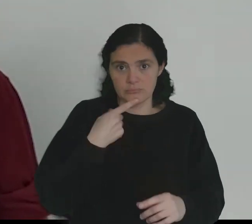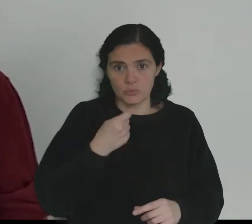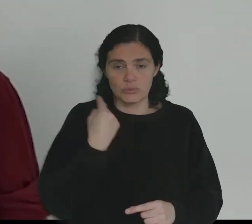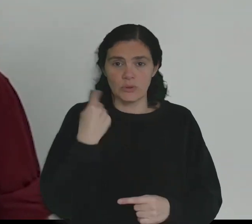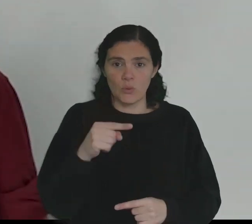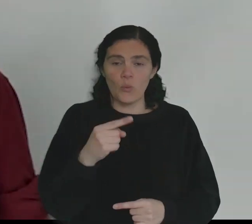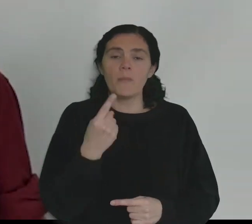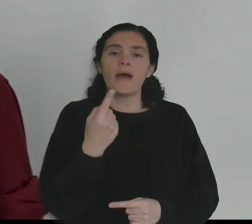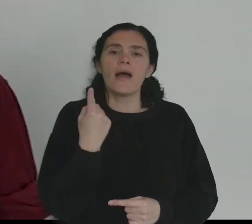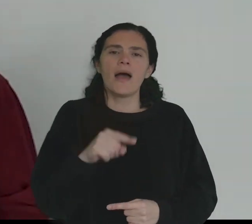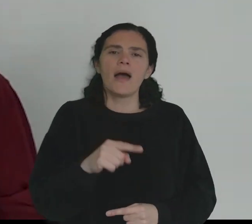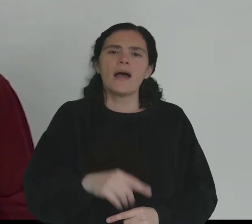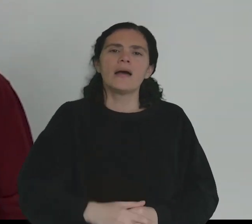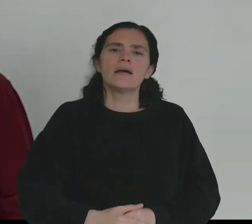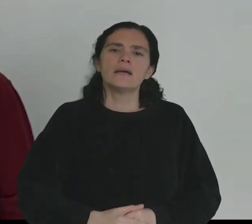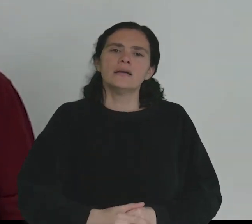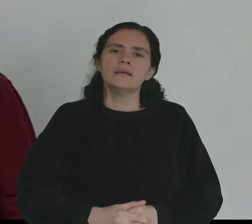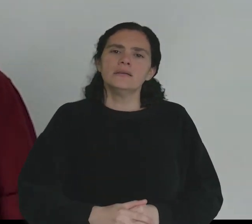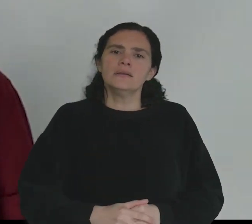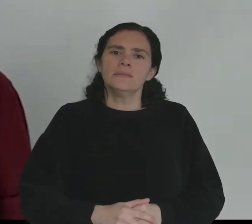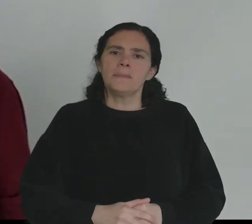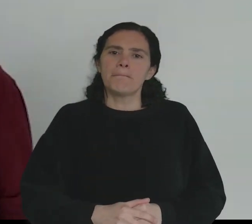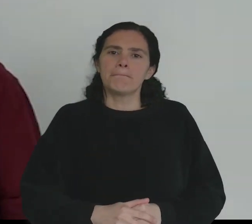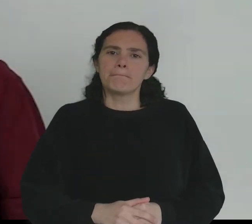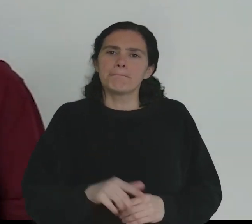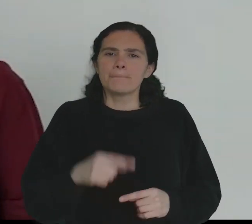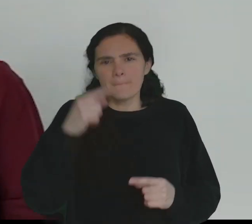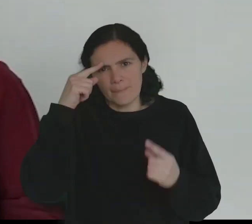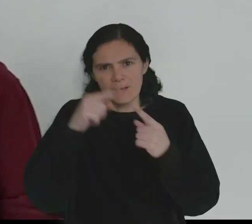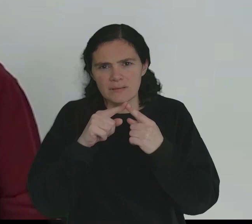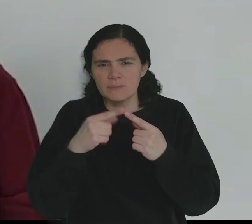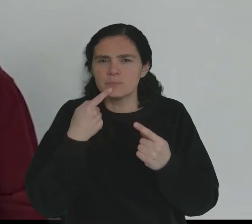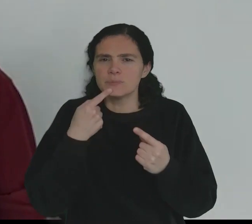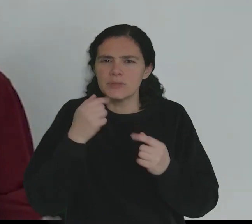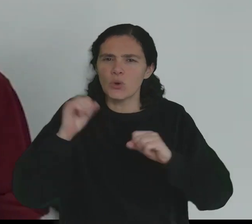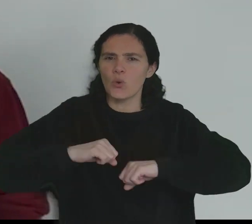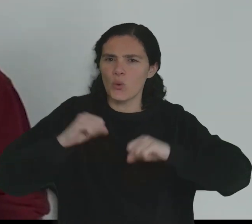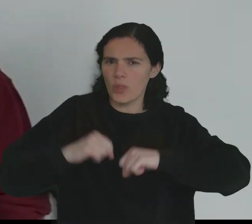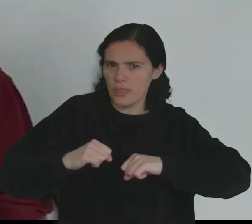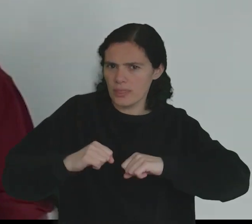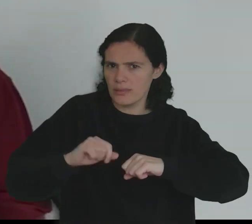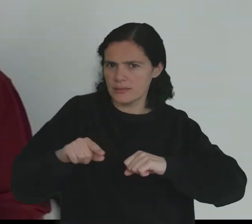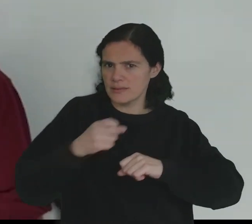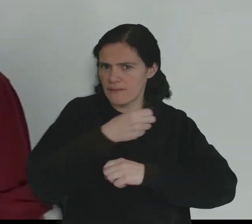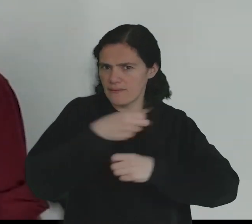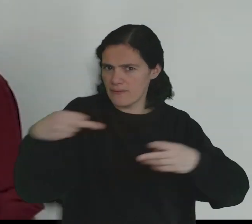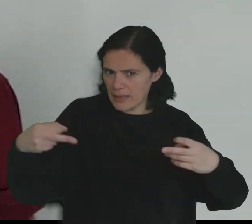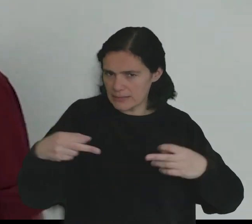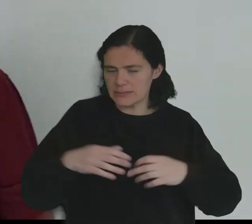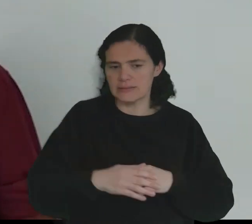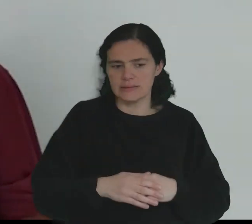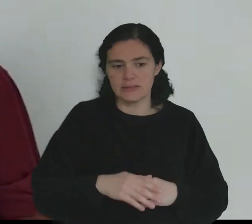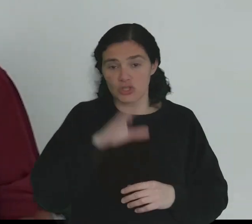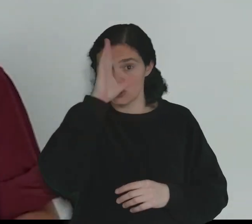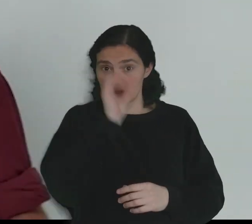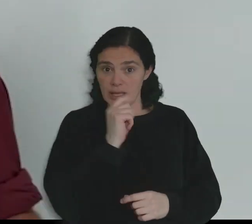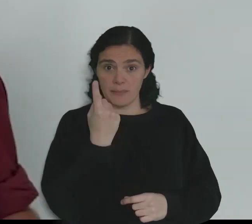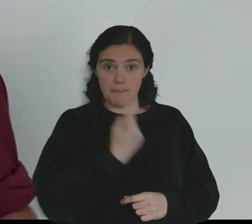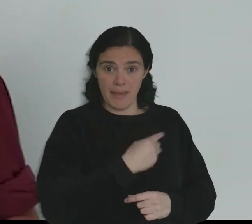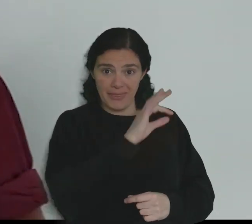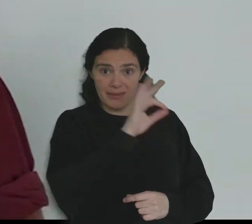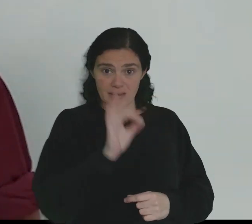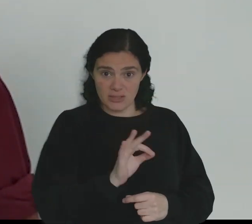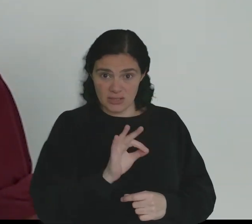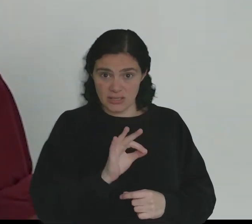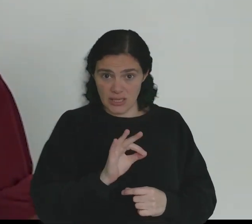perguntas que foi colocada, destinou-se a averiguar o grau de concordância com a frase o